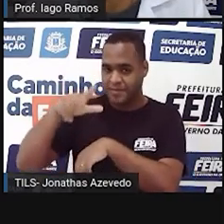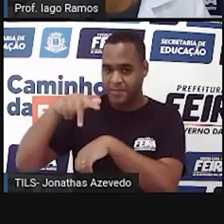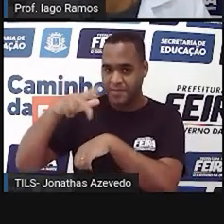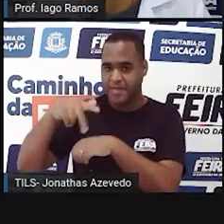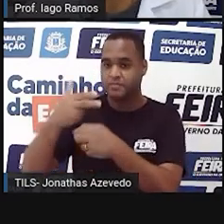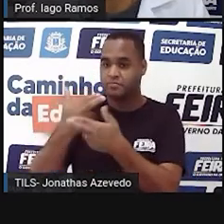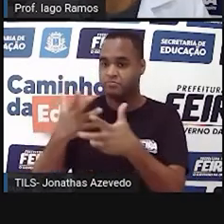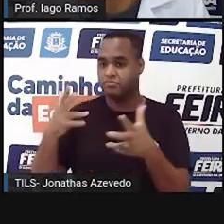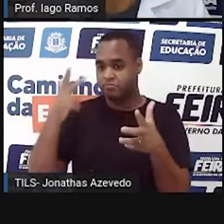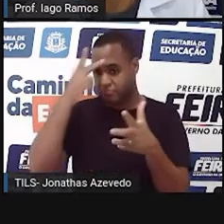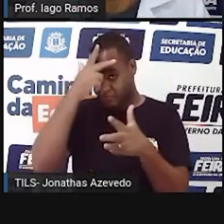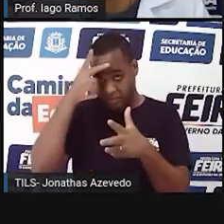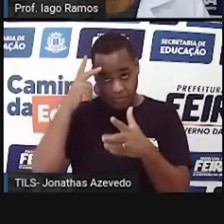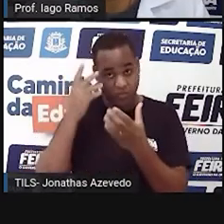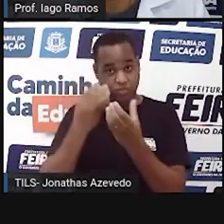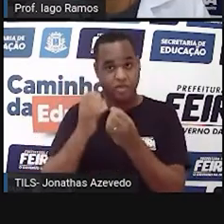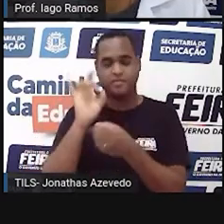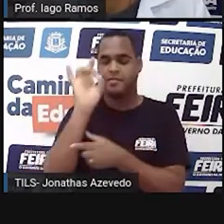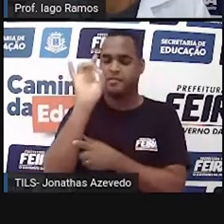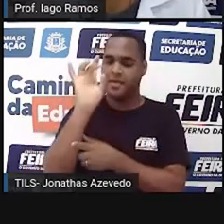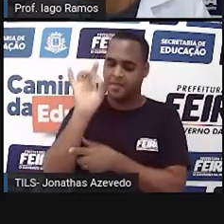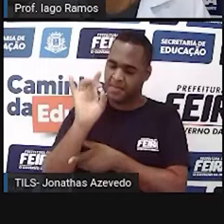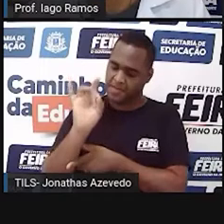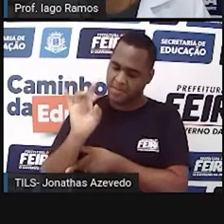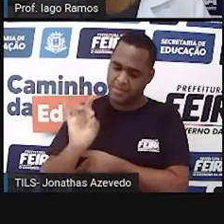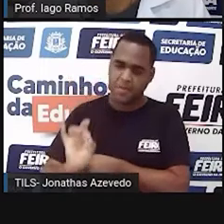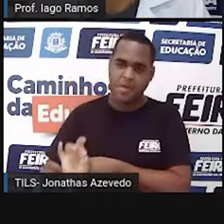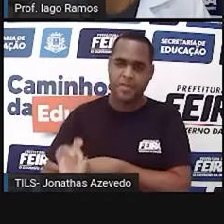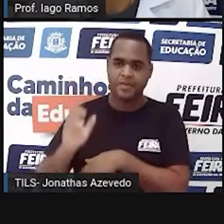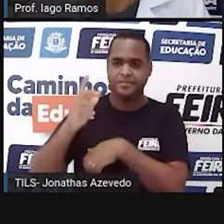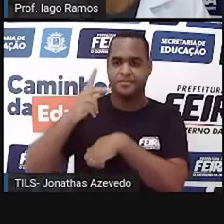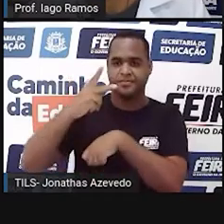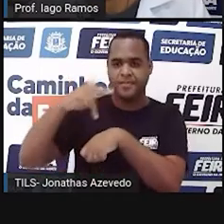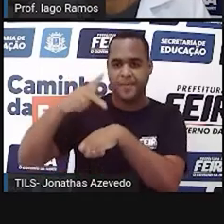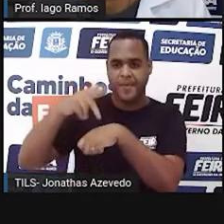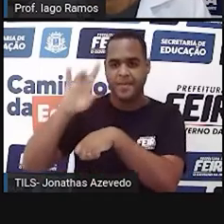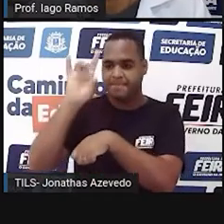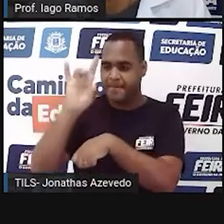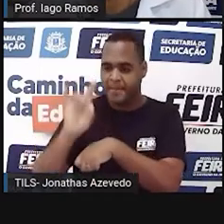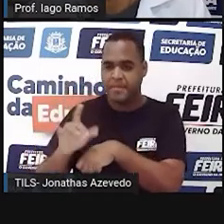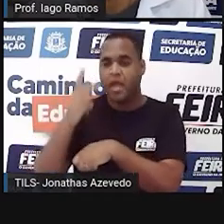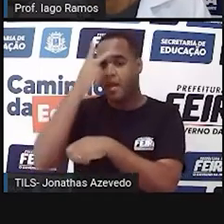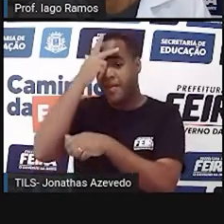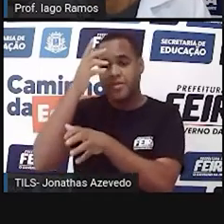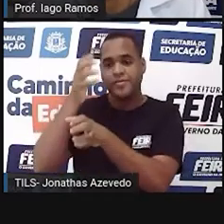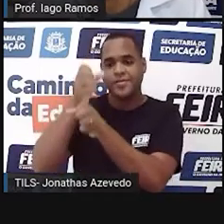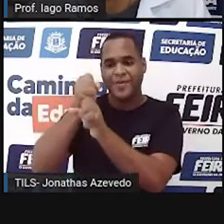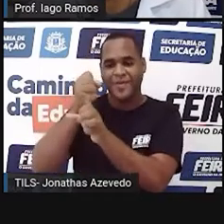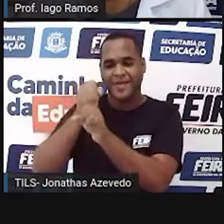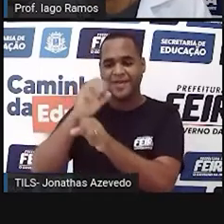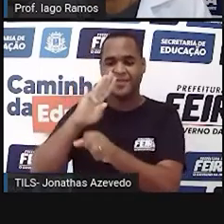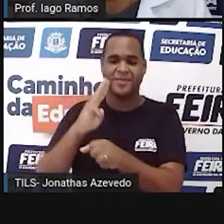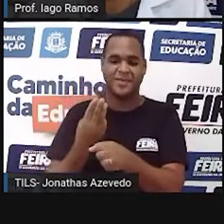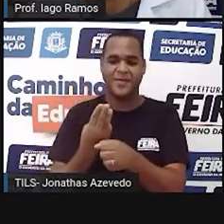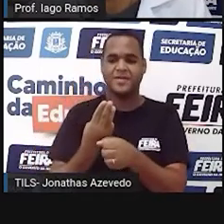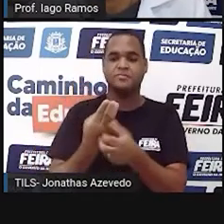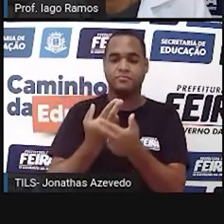E para cada país, a sua população em milhões de